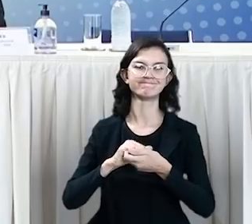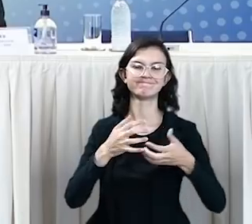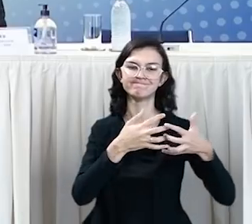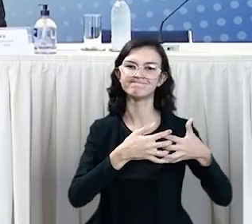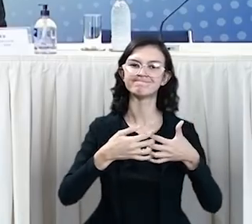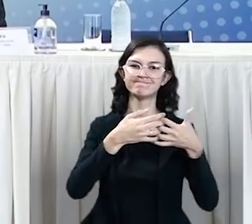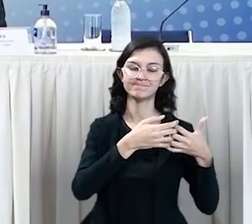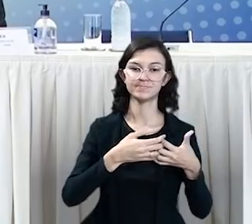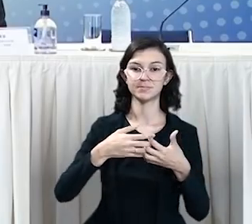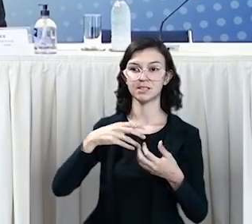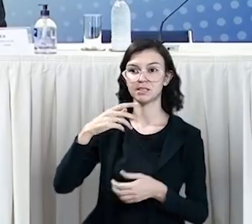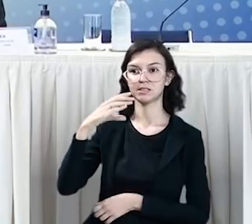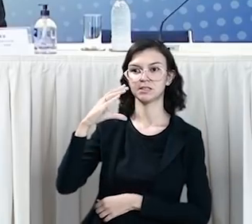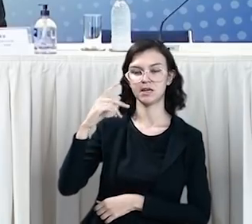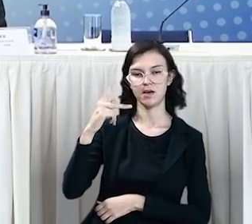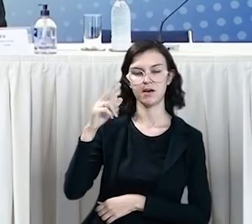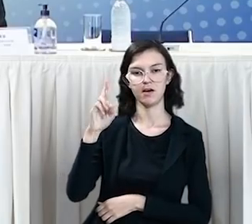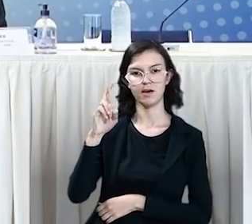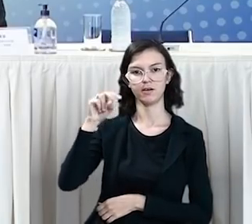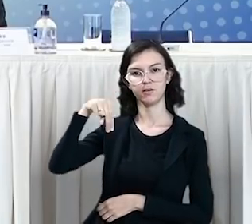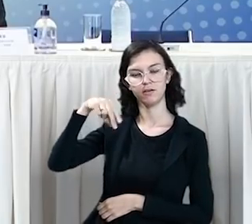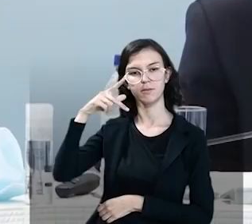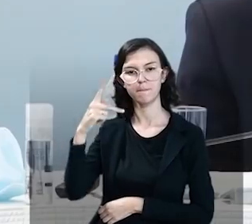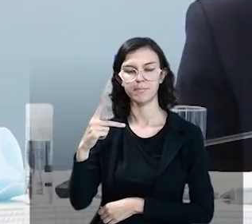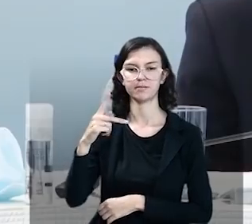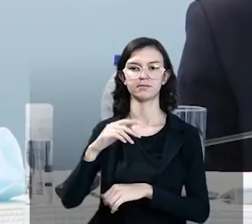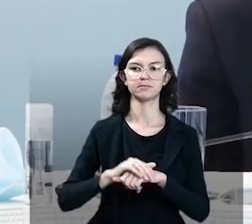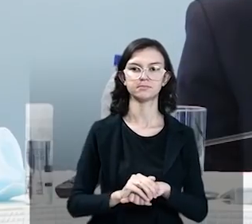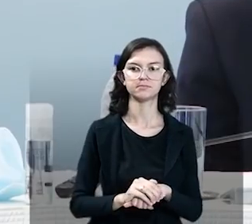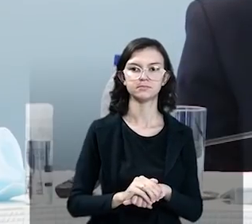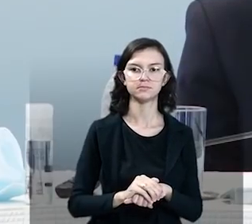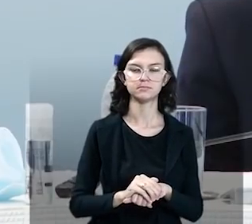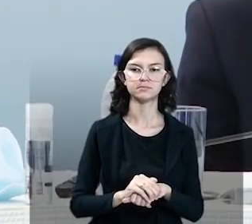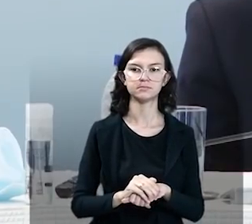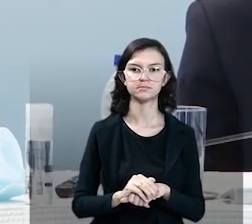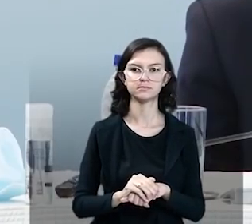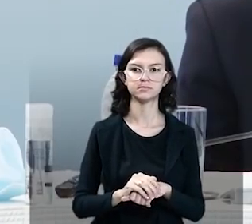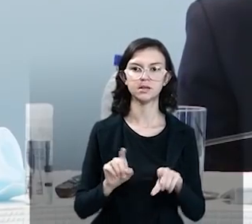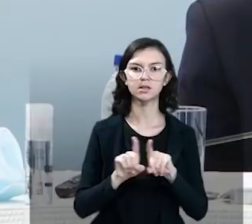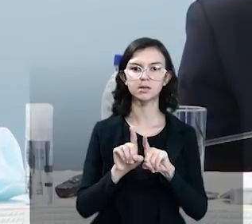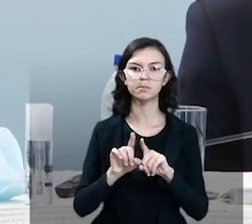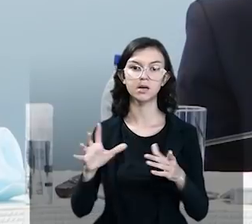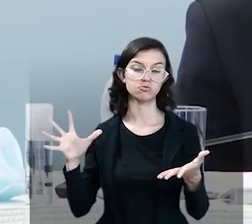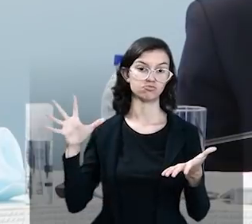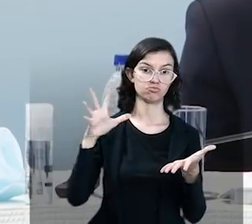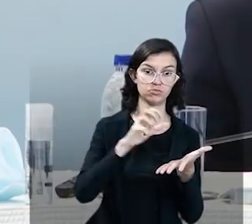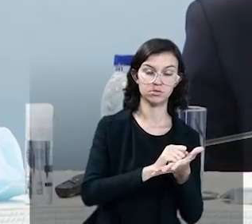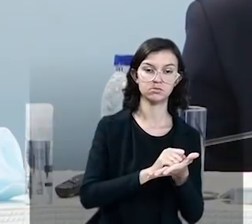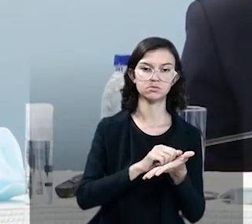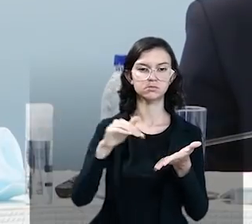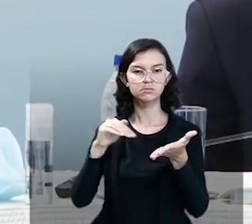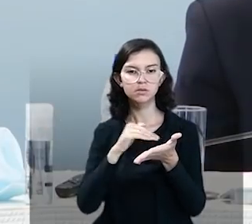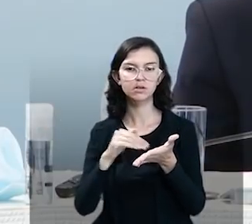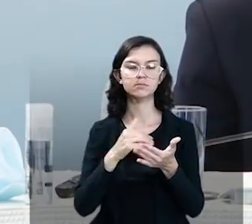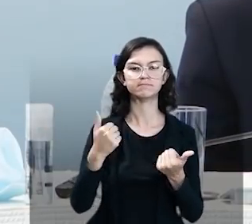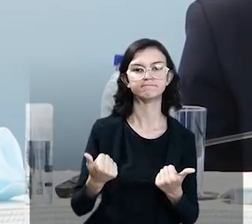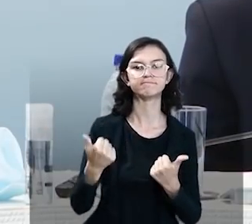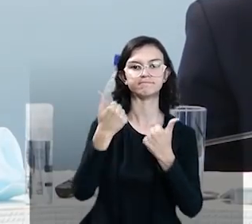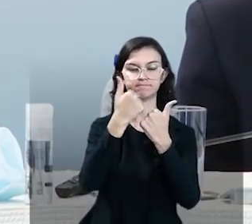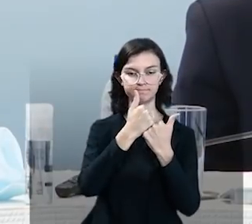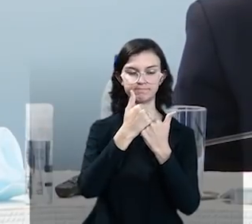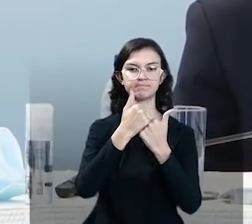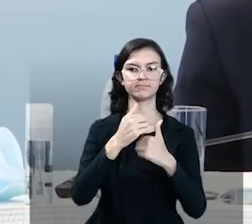entrega com a parceria da nossa RNP, e também aqui fazer o registro da presença também do nosso